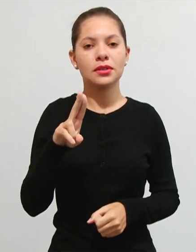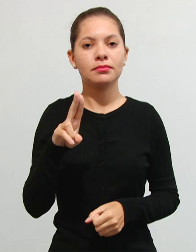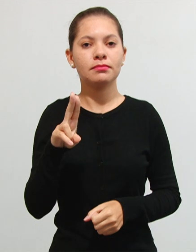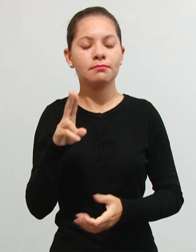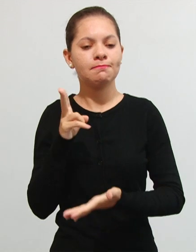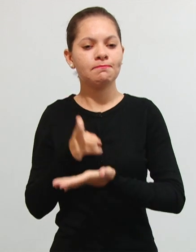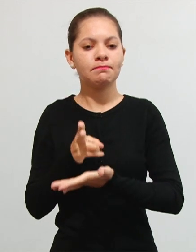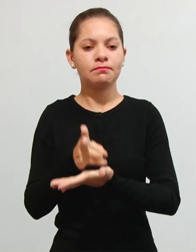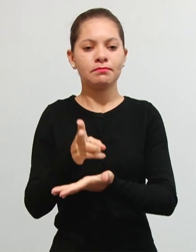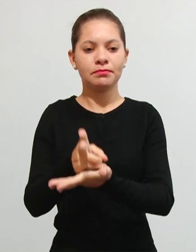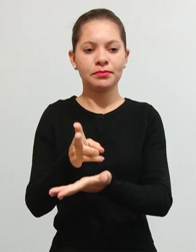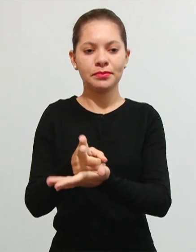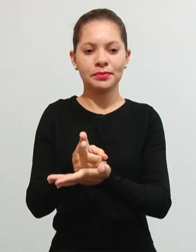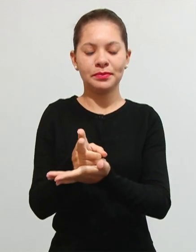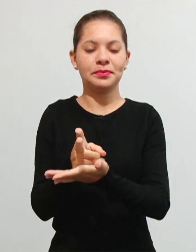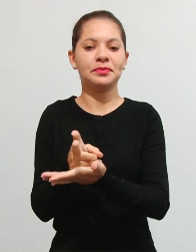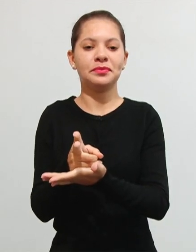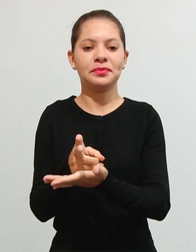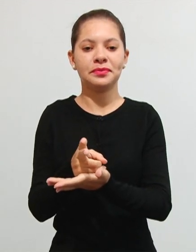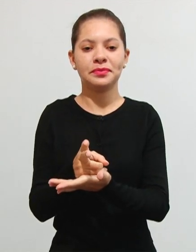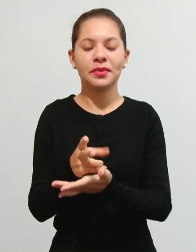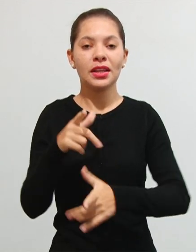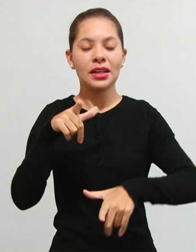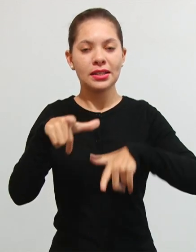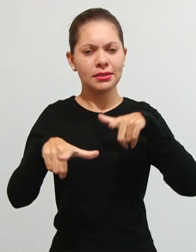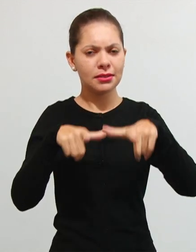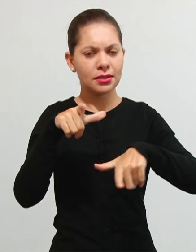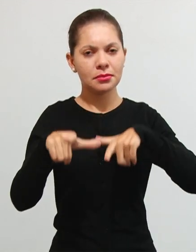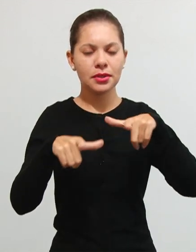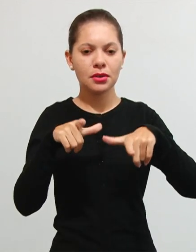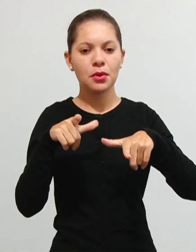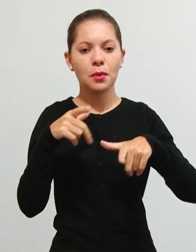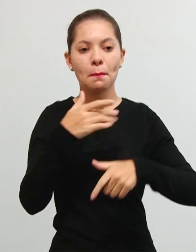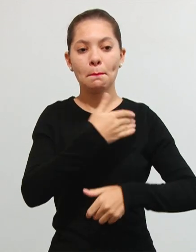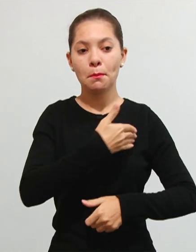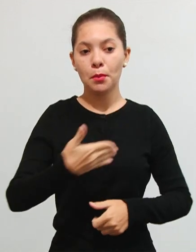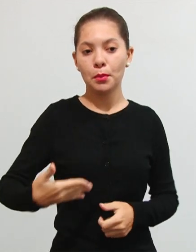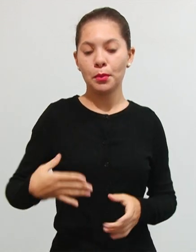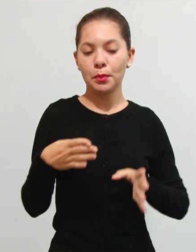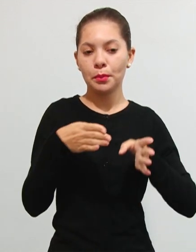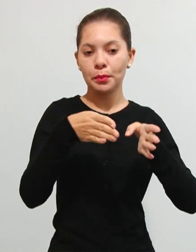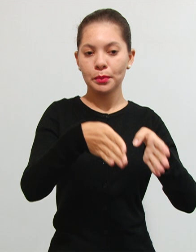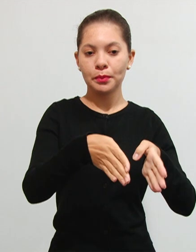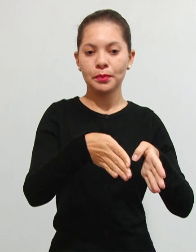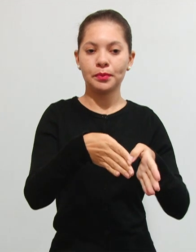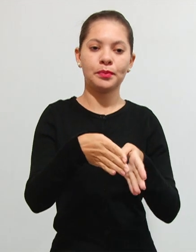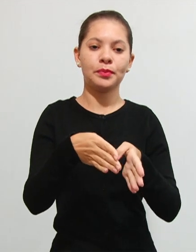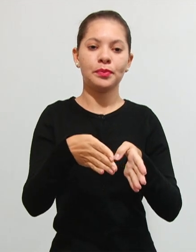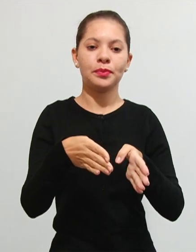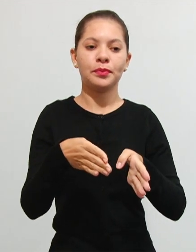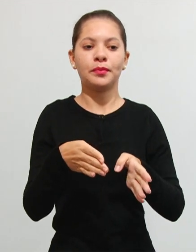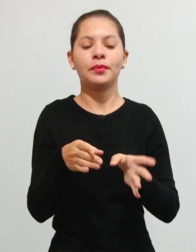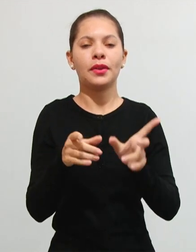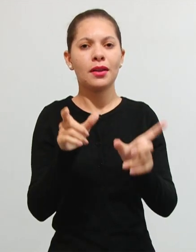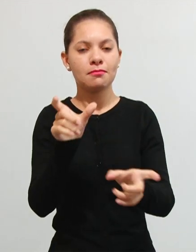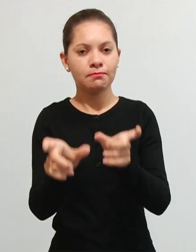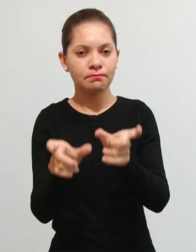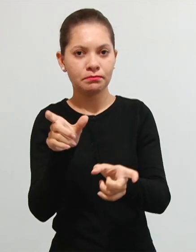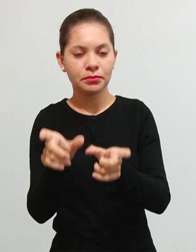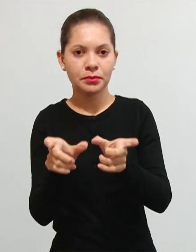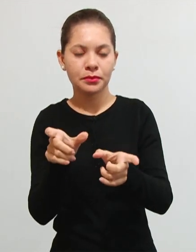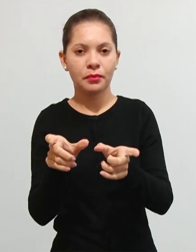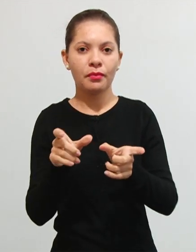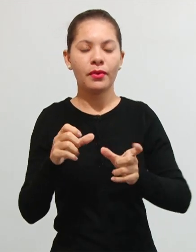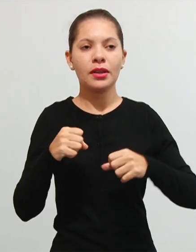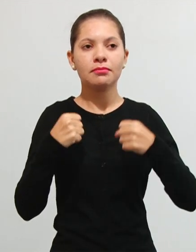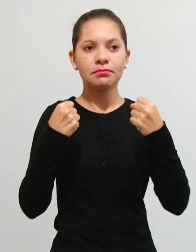potencial, tá? De serviço público específico e divisível prestado ao contribuinte ou posto à